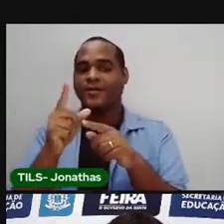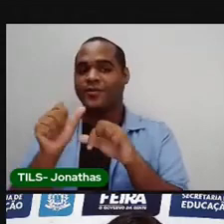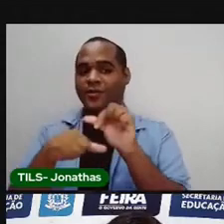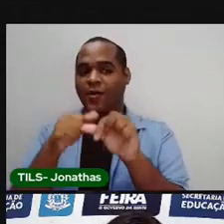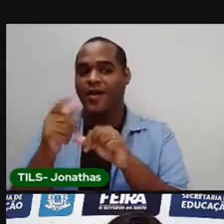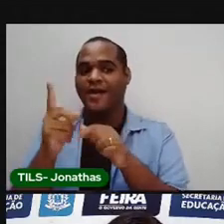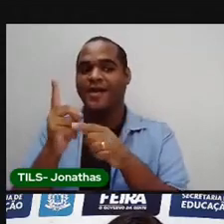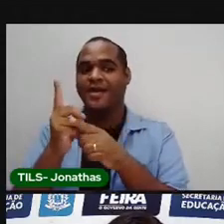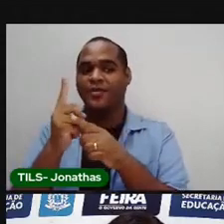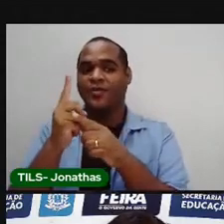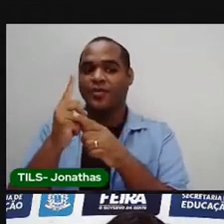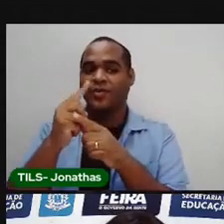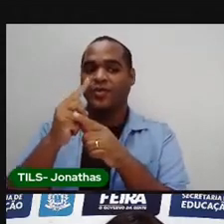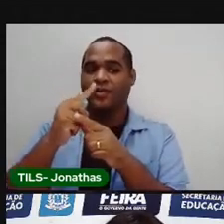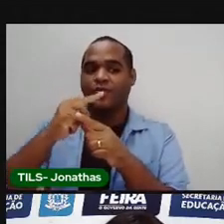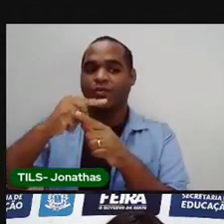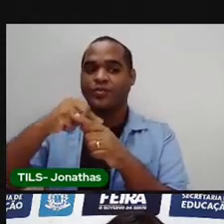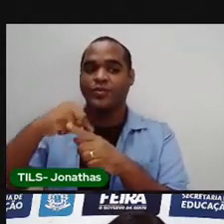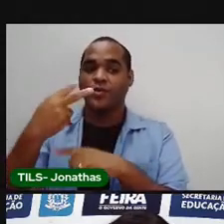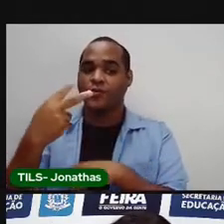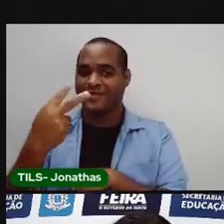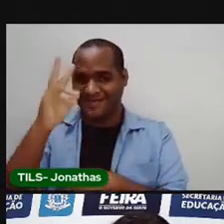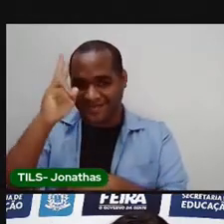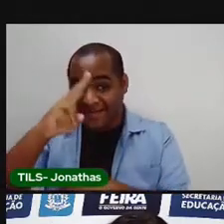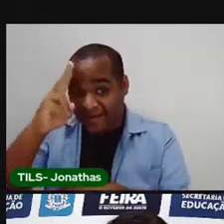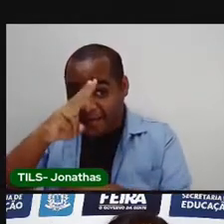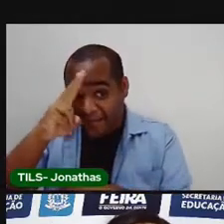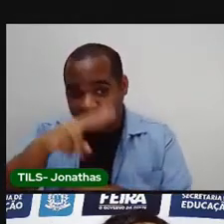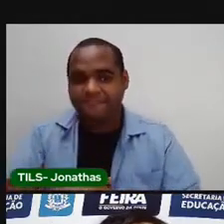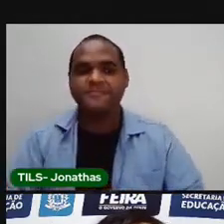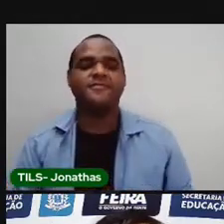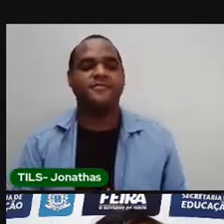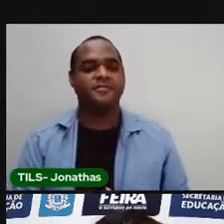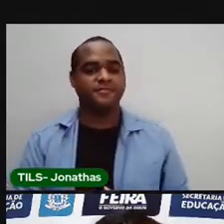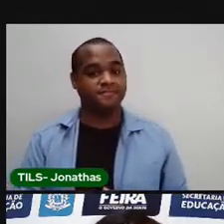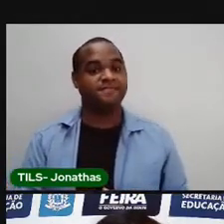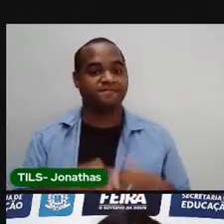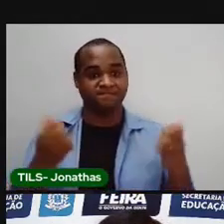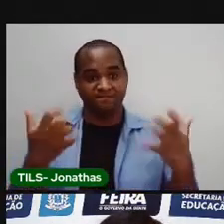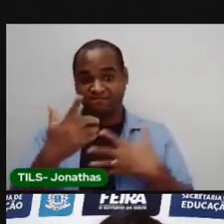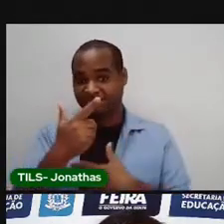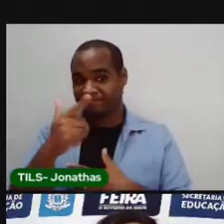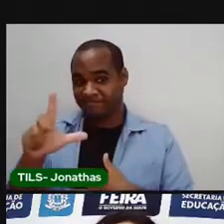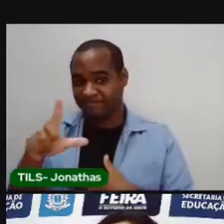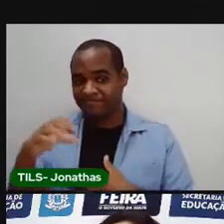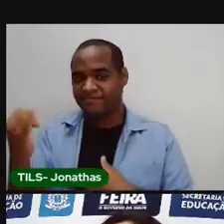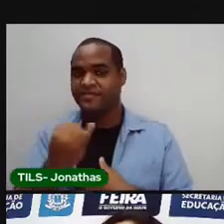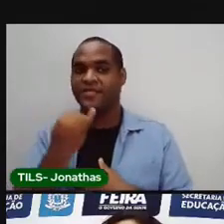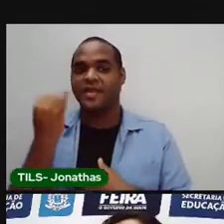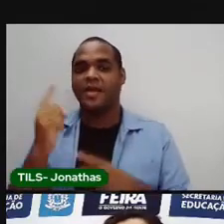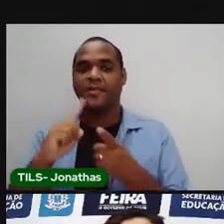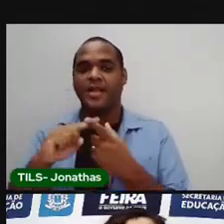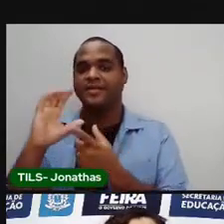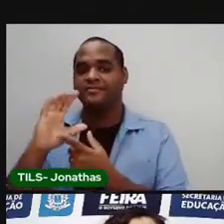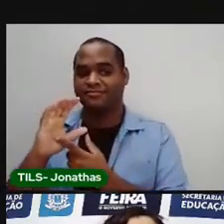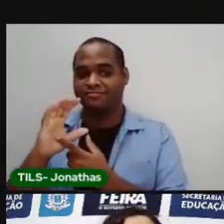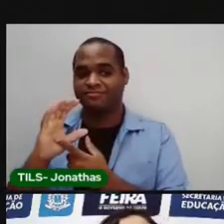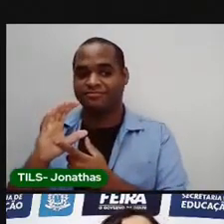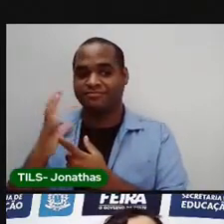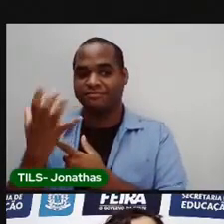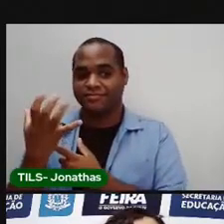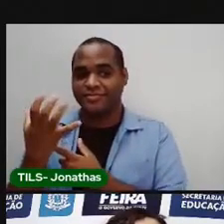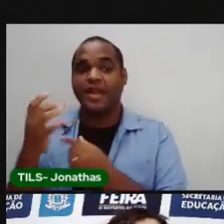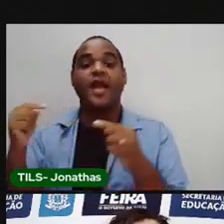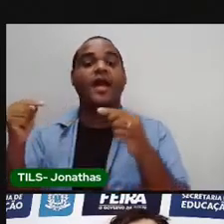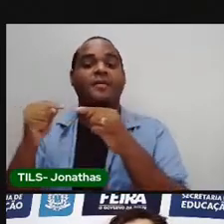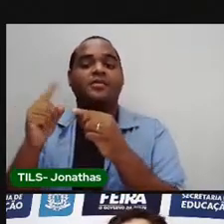duas vezes. Lembrou? Muito bem. Nós temos um outro instrumento de medidas de tempo, que é